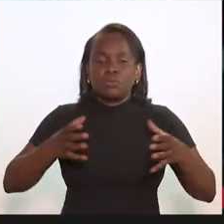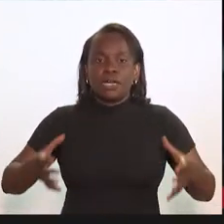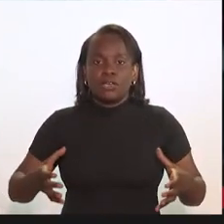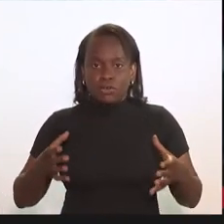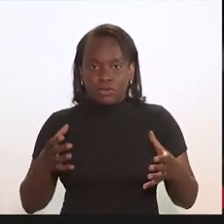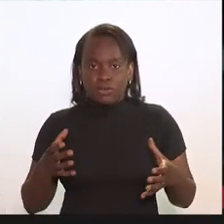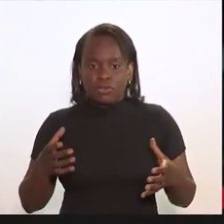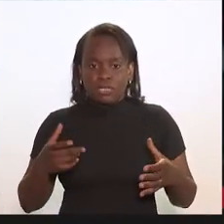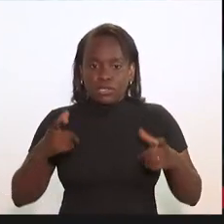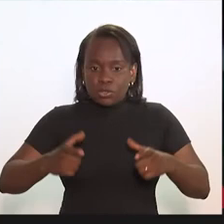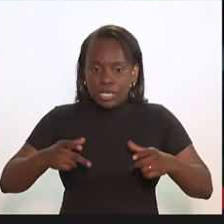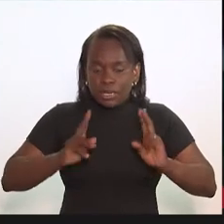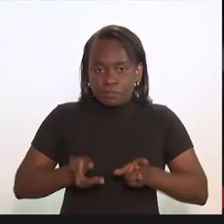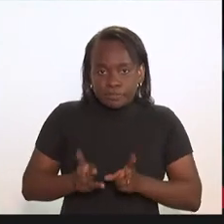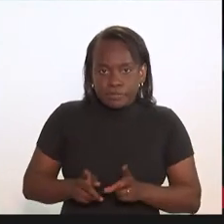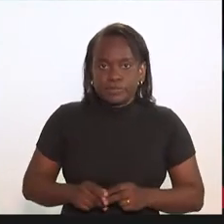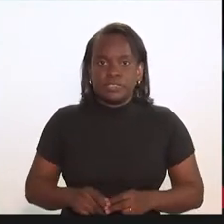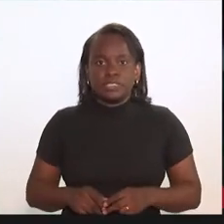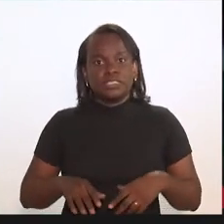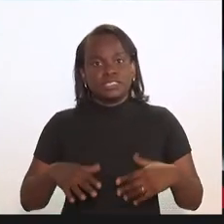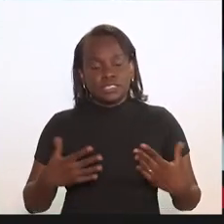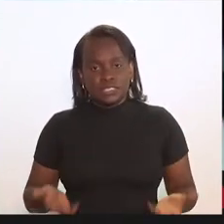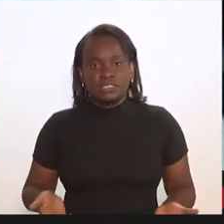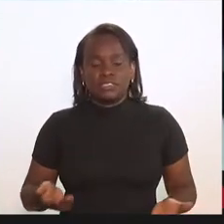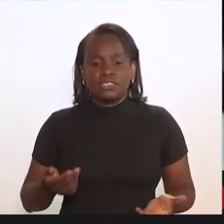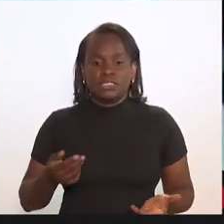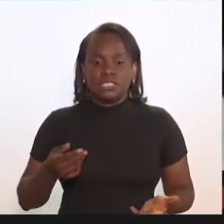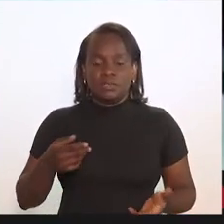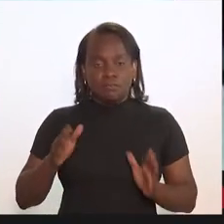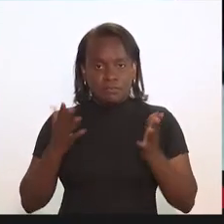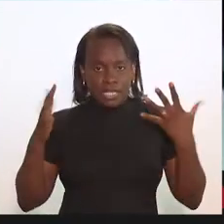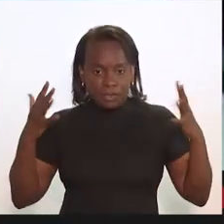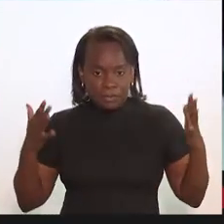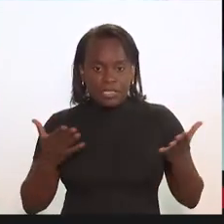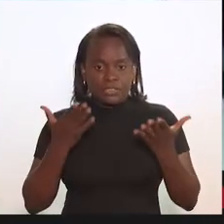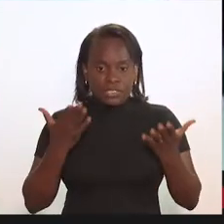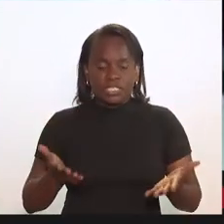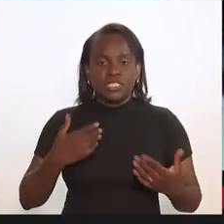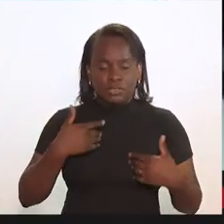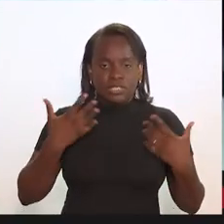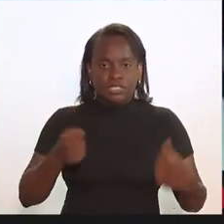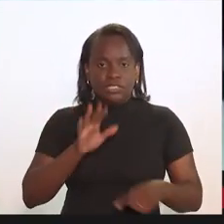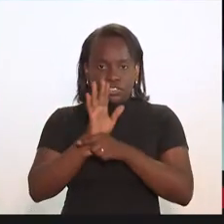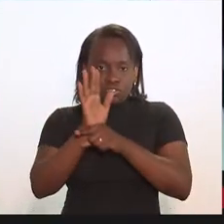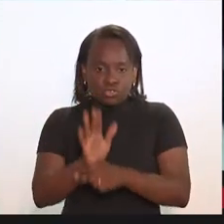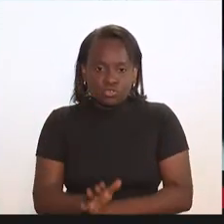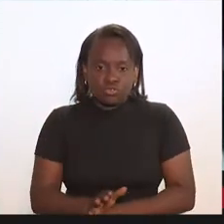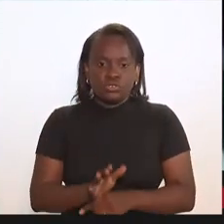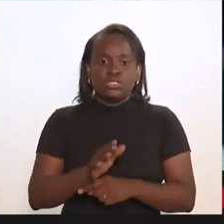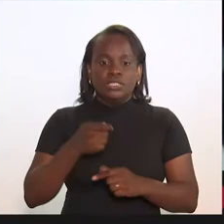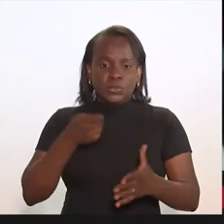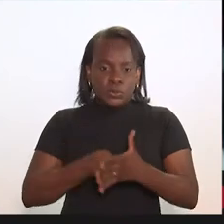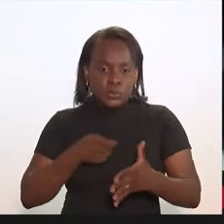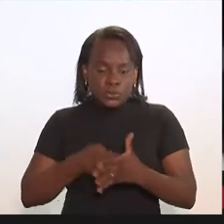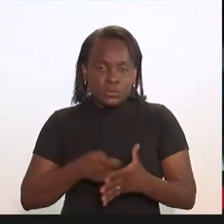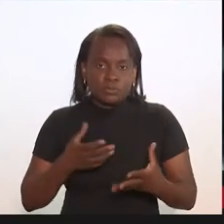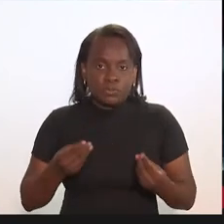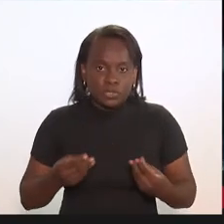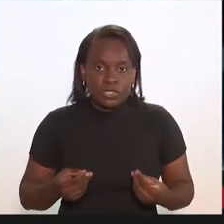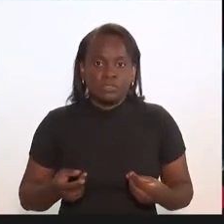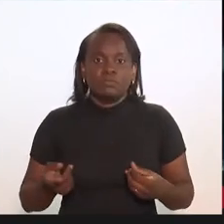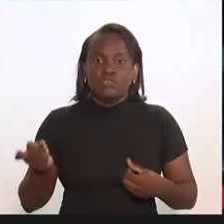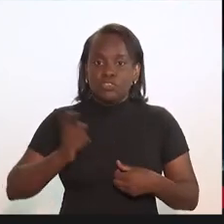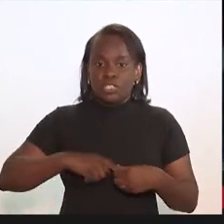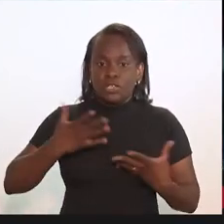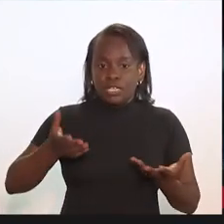vínculo maior com suas localidades. Então, fica aqui, meus parabéns para você, conte comigo, eu estou numa luta grande